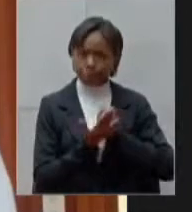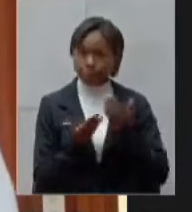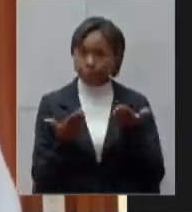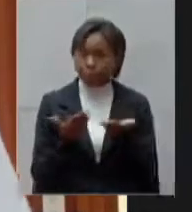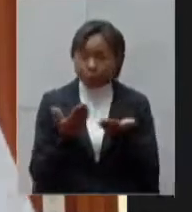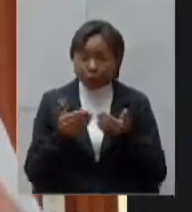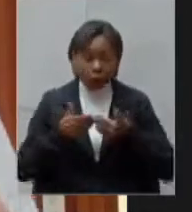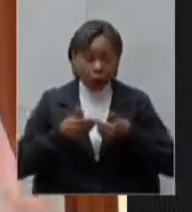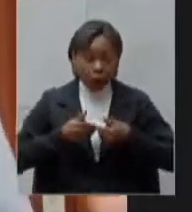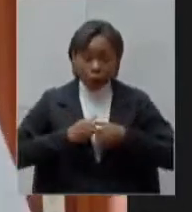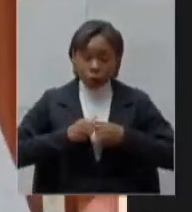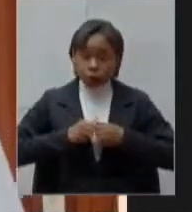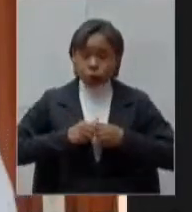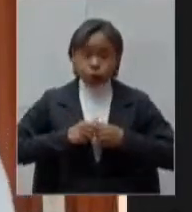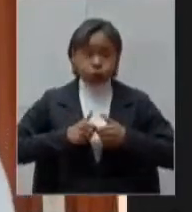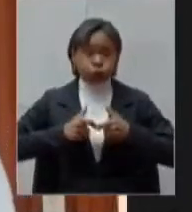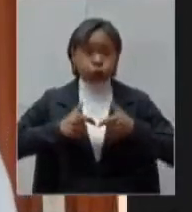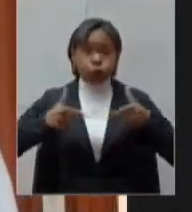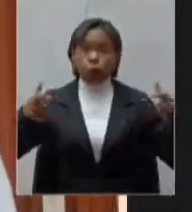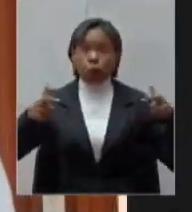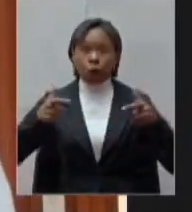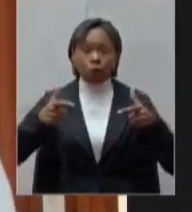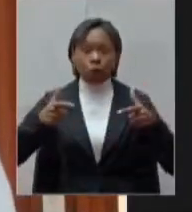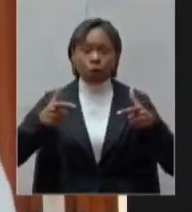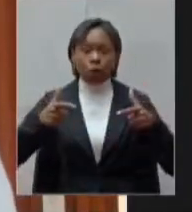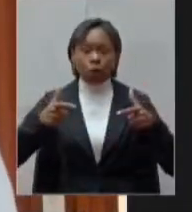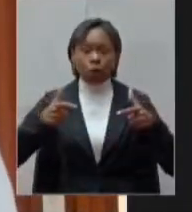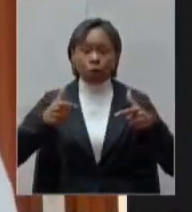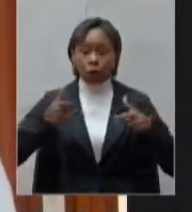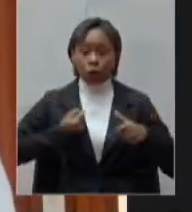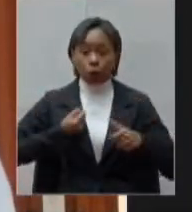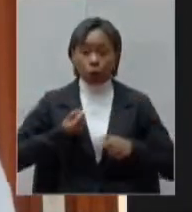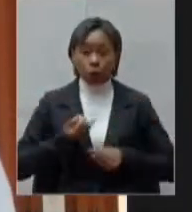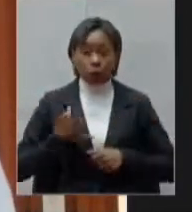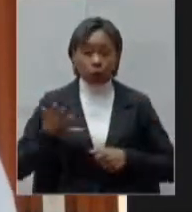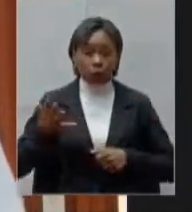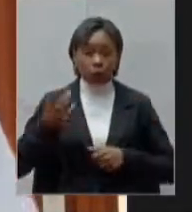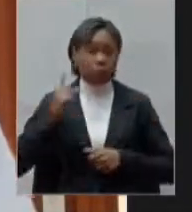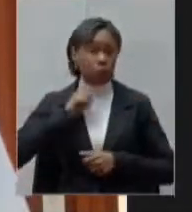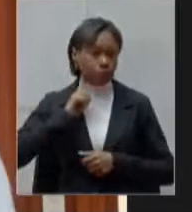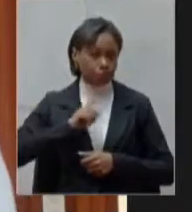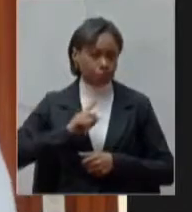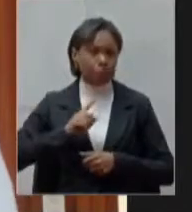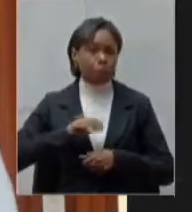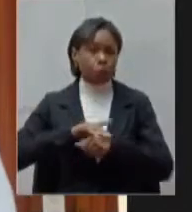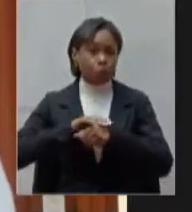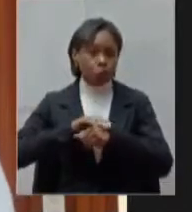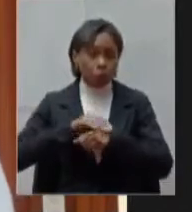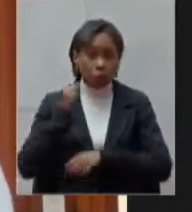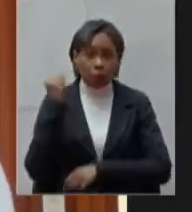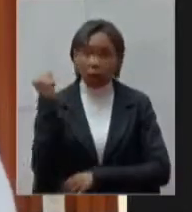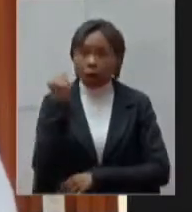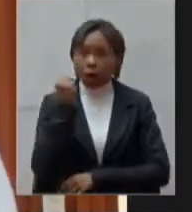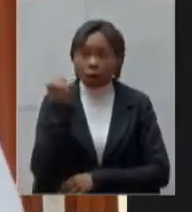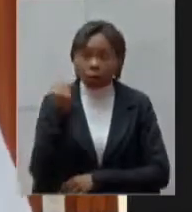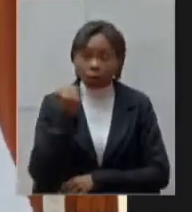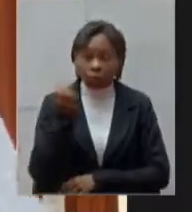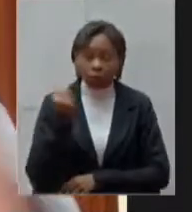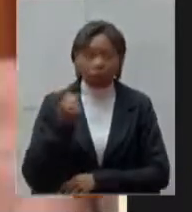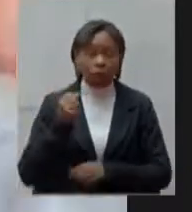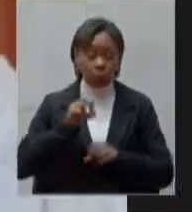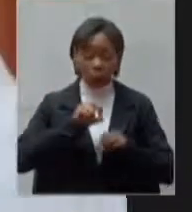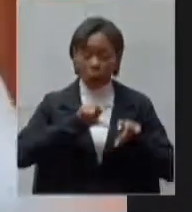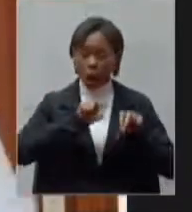de casos a epidemia realmente interiorizou em Minas Gerais é uma doença grave de altíssima transmissibilidade ela